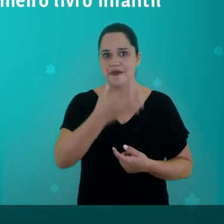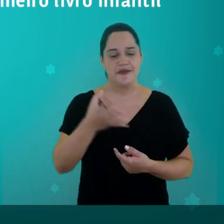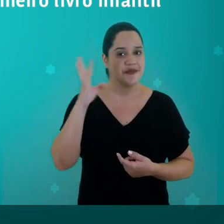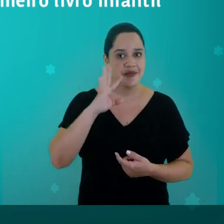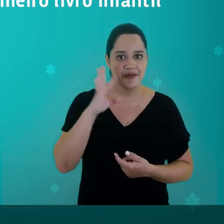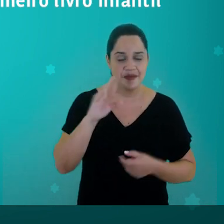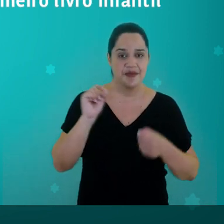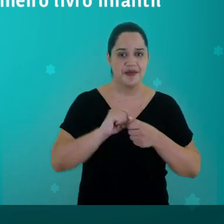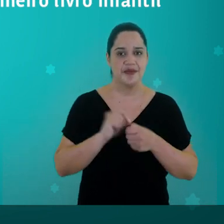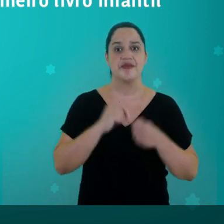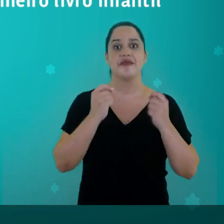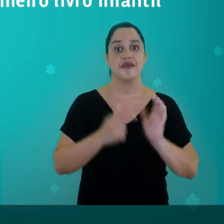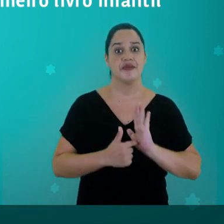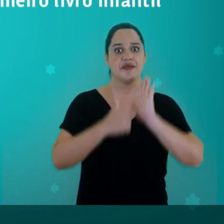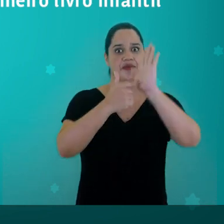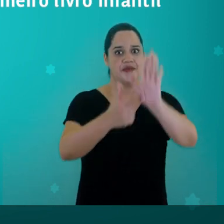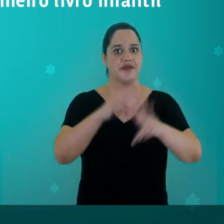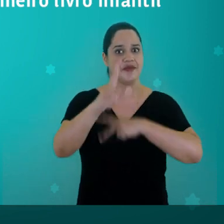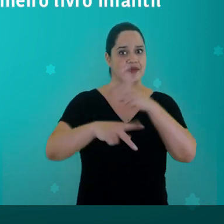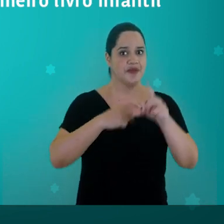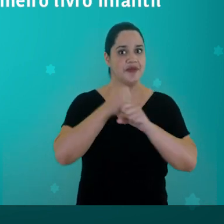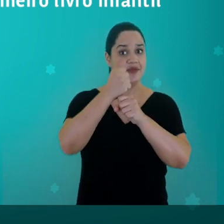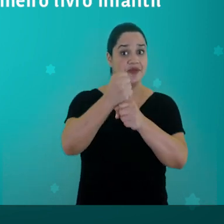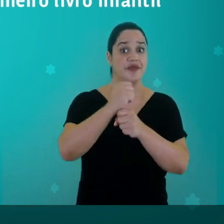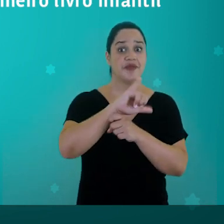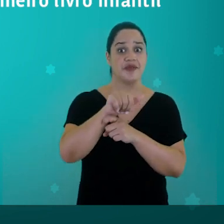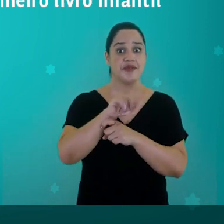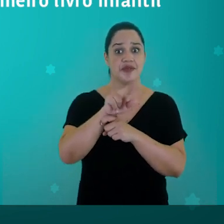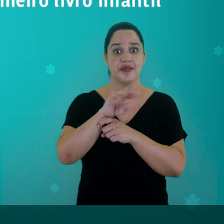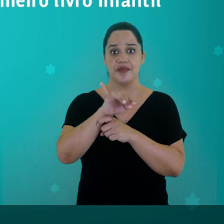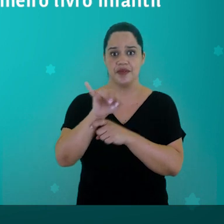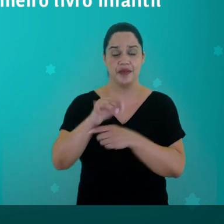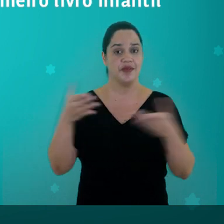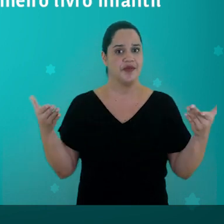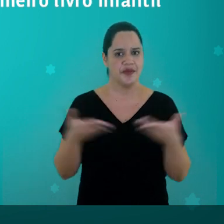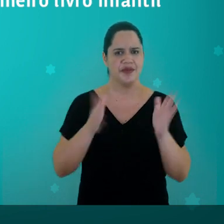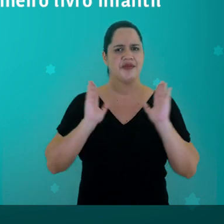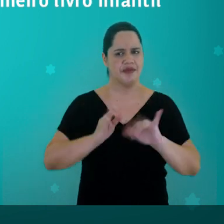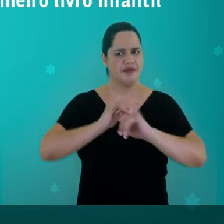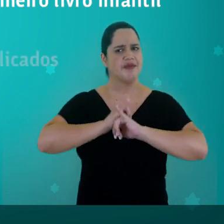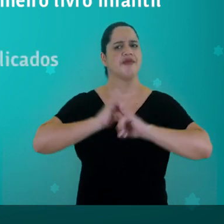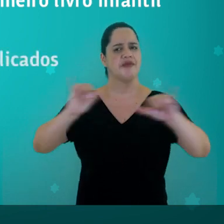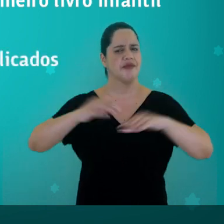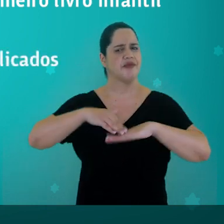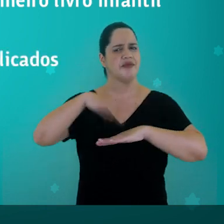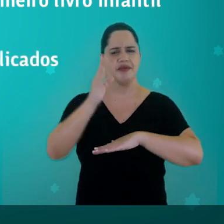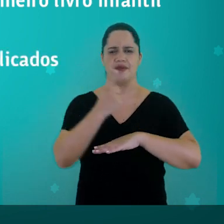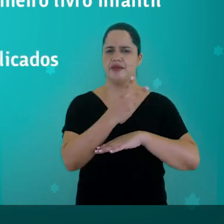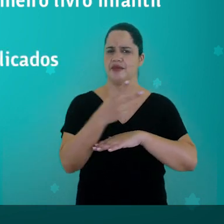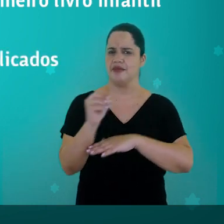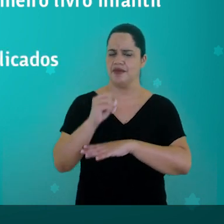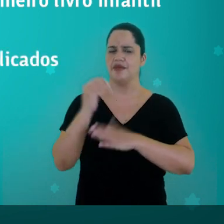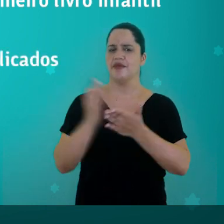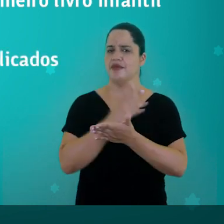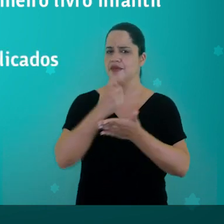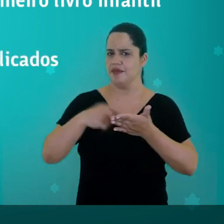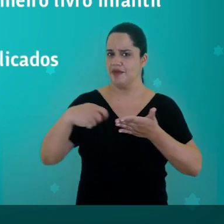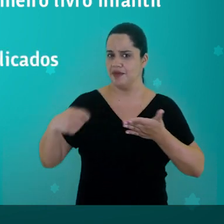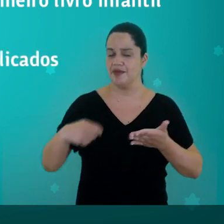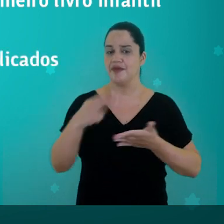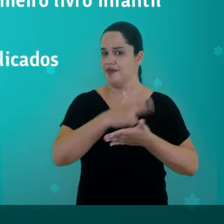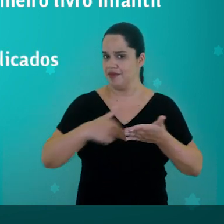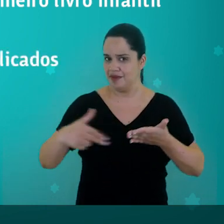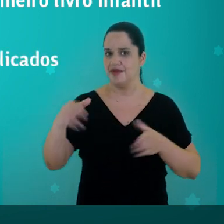ficou tão legal que ele foi indicado ao Prêmio Jabuti. Hoje, já publicou mais de 120 obras